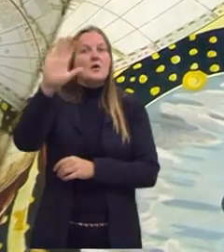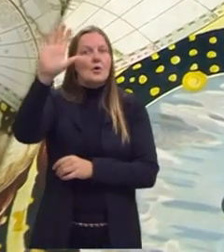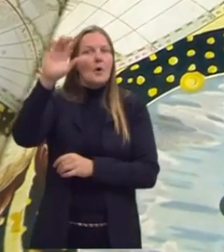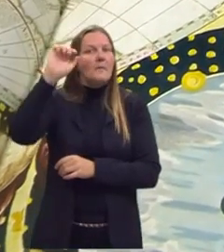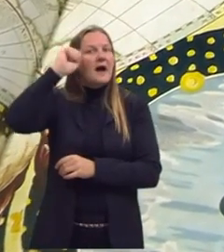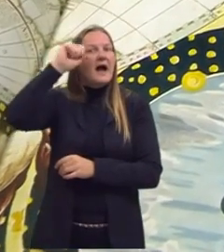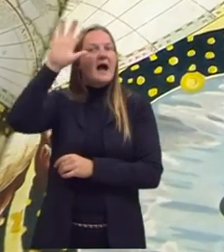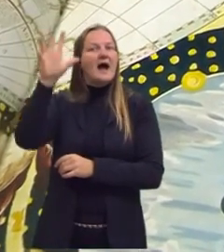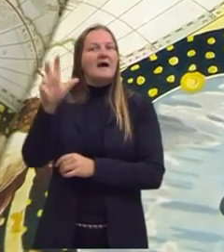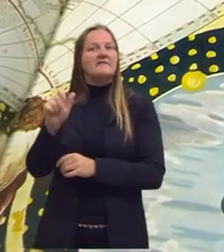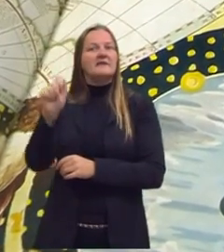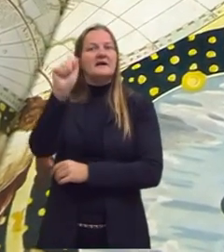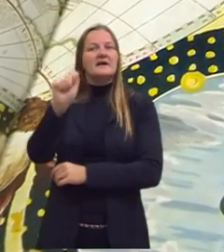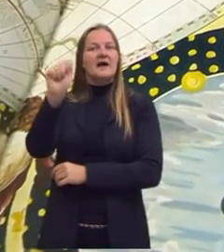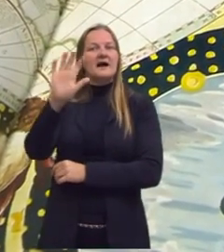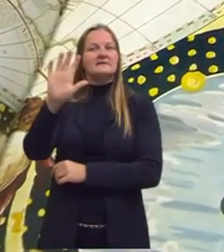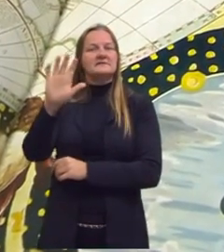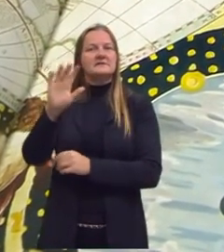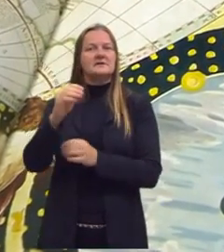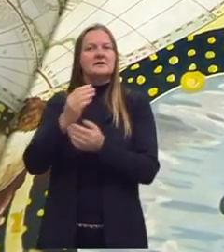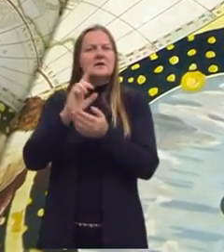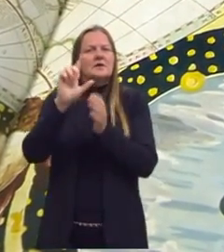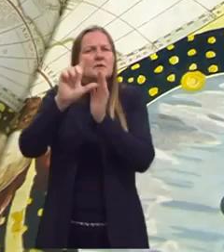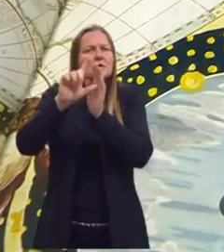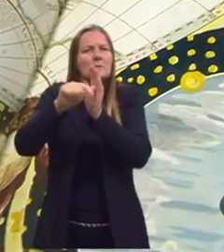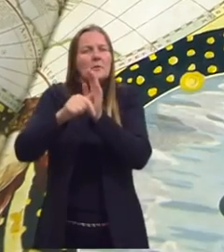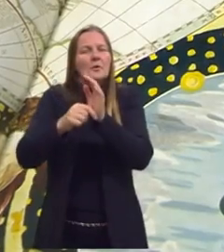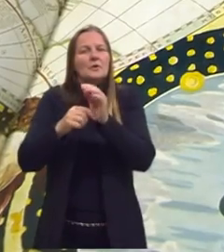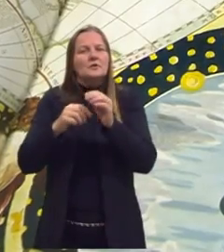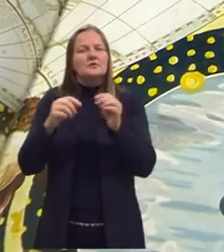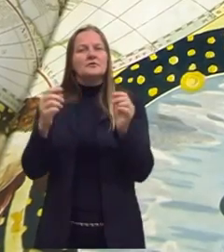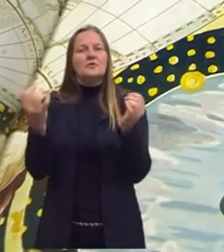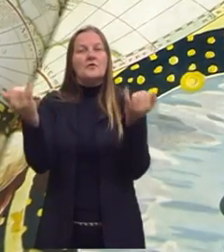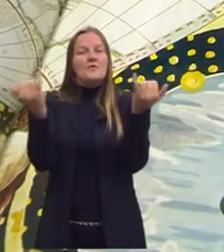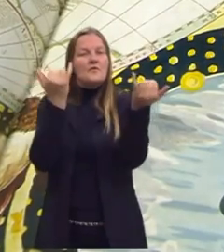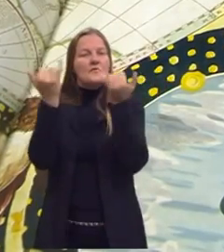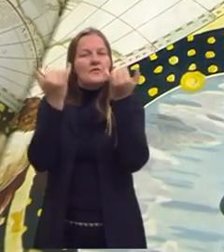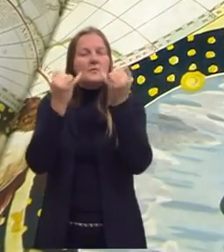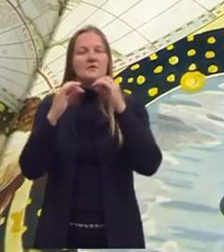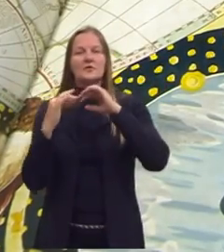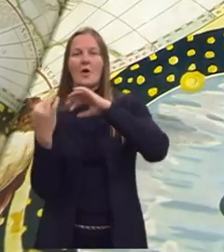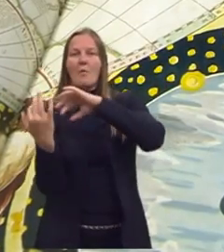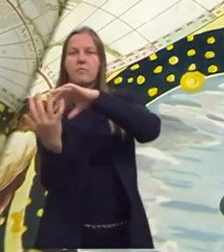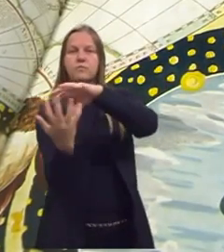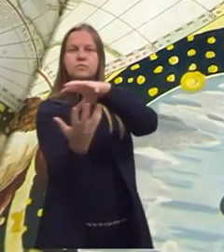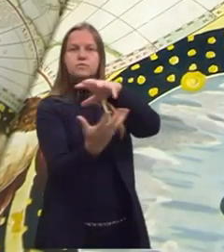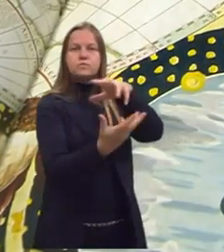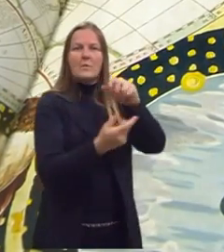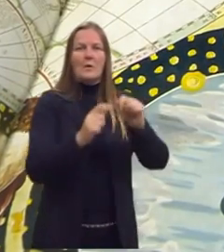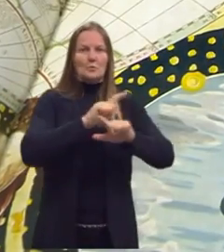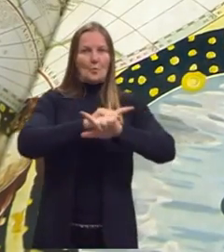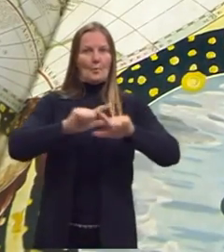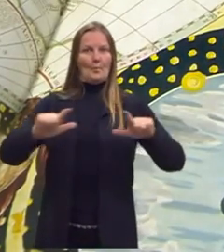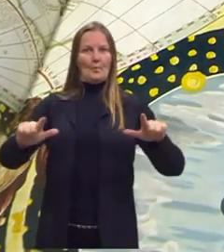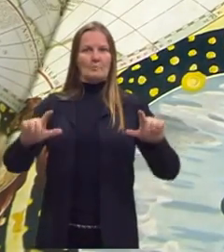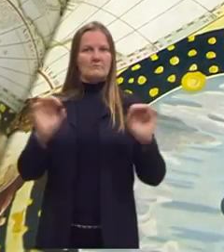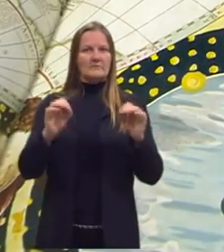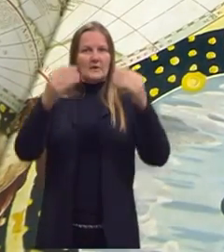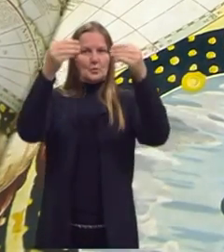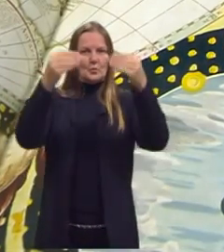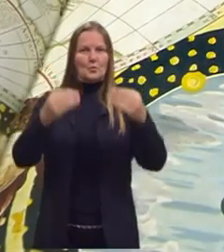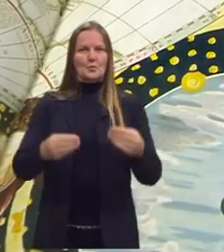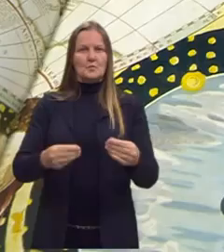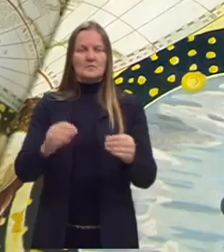Ásia. Daí, se começou, então, a circular informações de que a Terra era redonda, não era plana. E